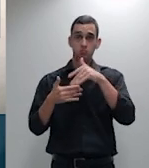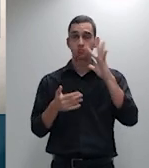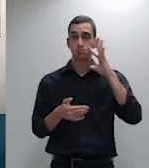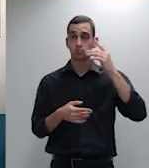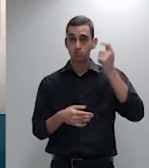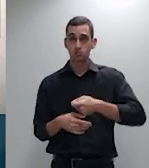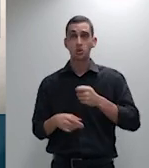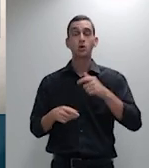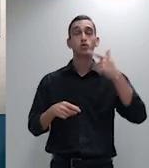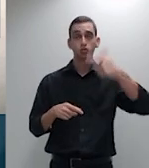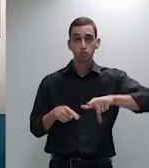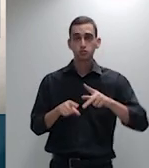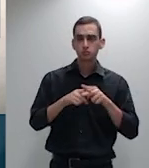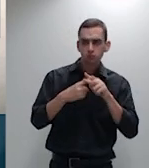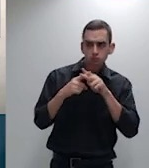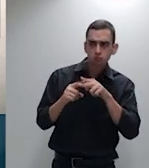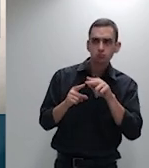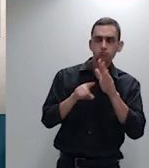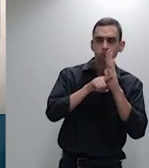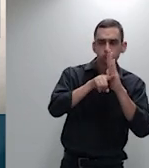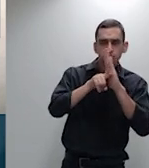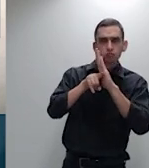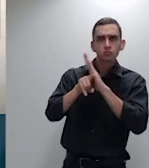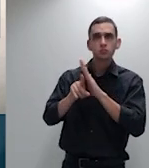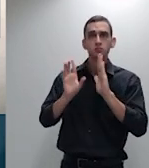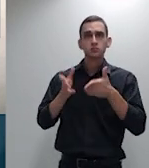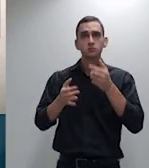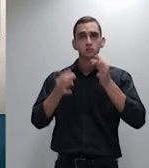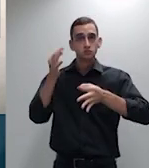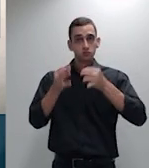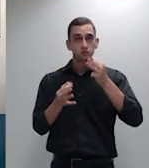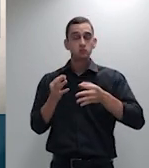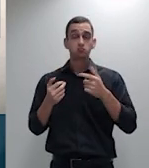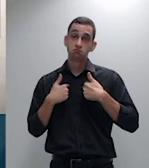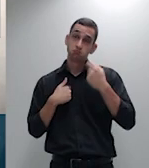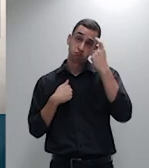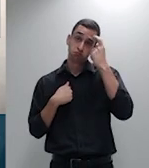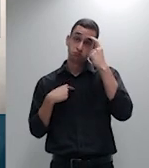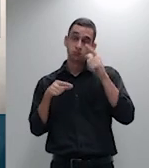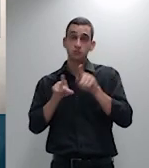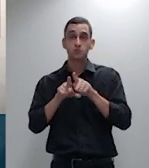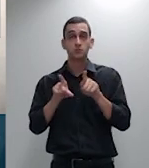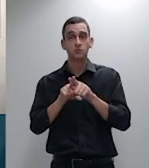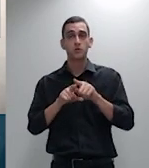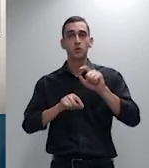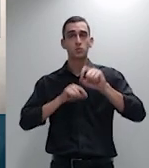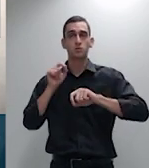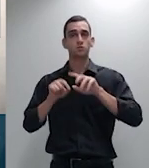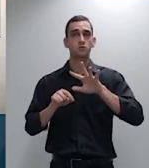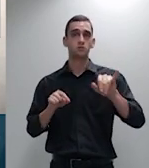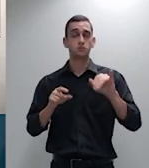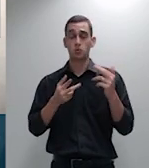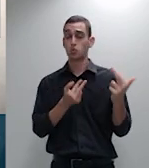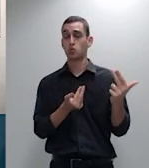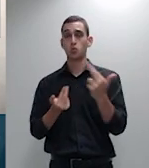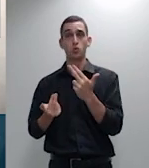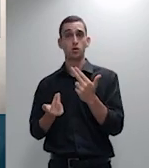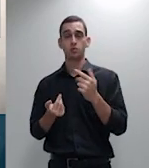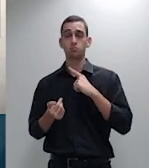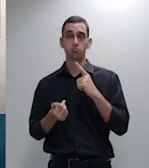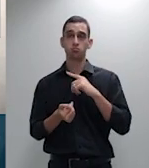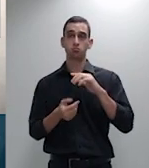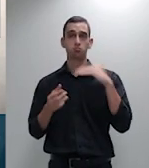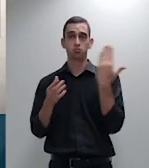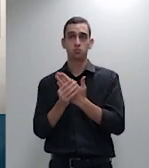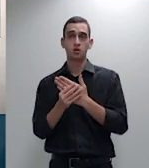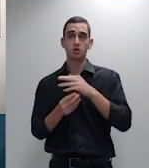julgada penso que também não cabe por esse ângulo a ação recisória eminentes colegas tanto